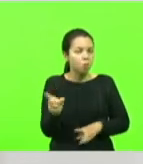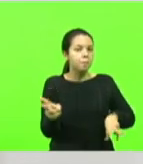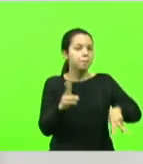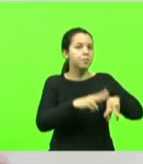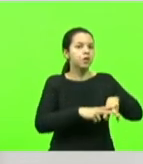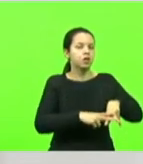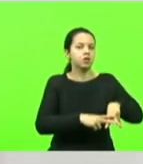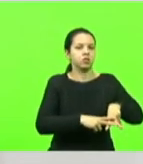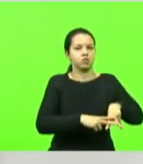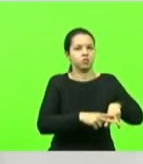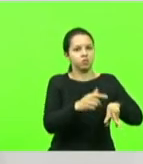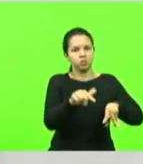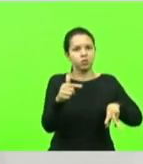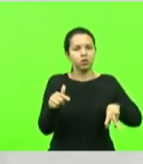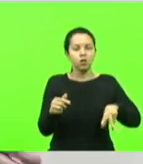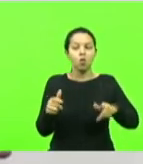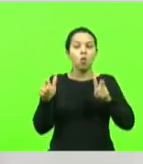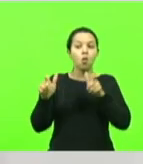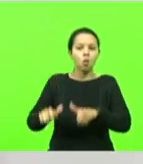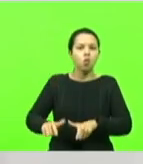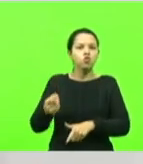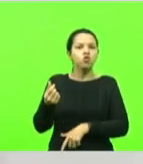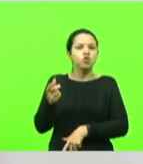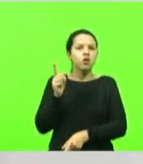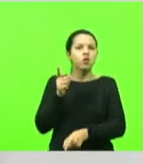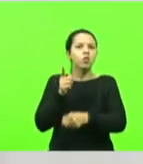governador encontrou o dinheiro?